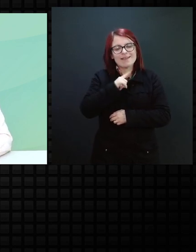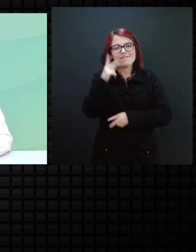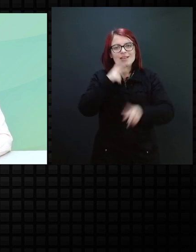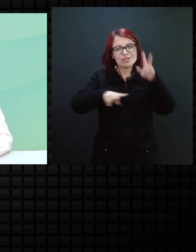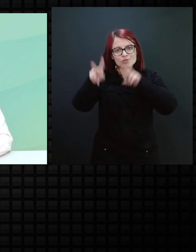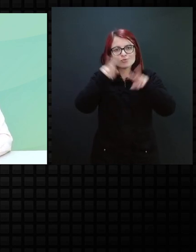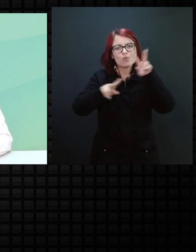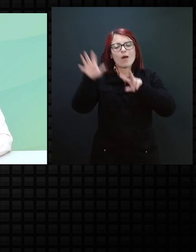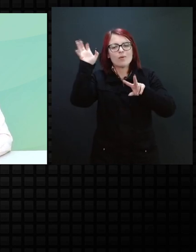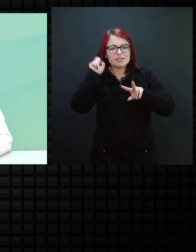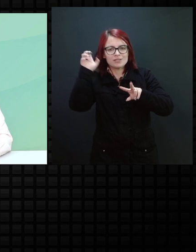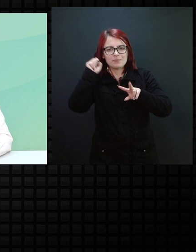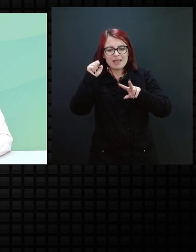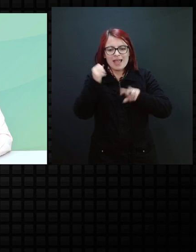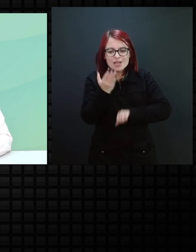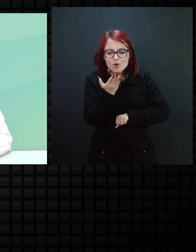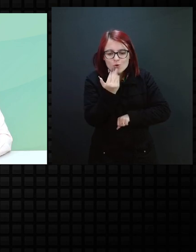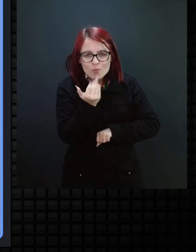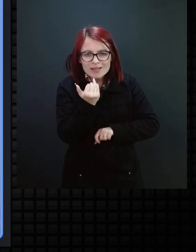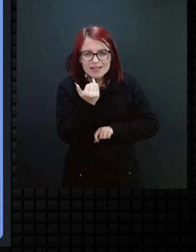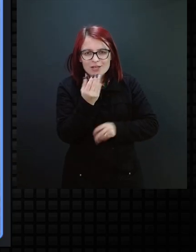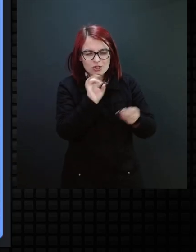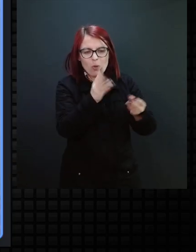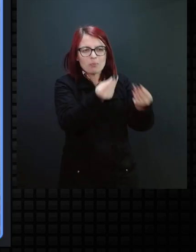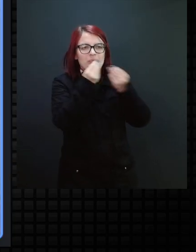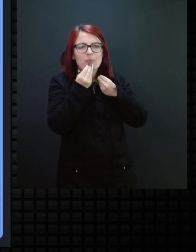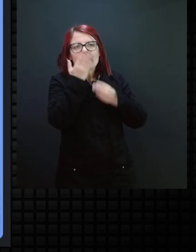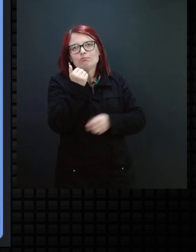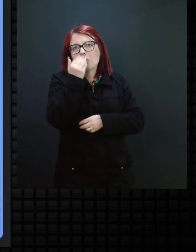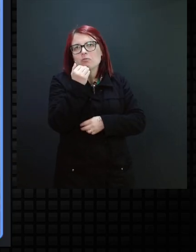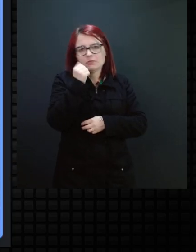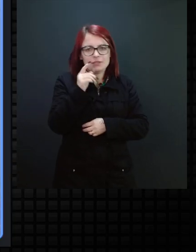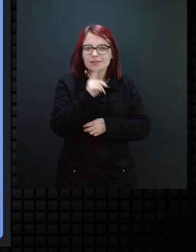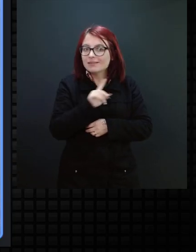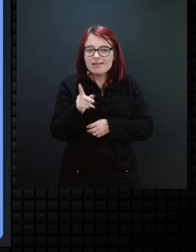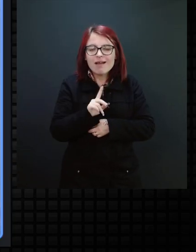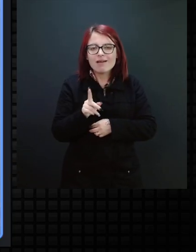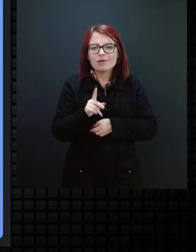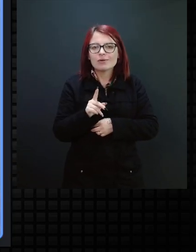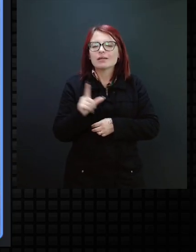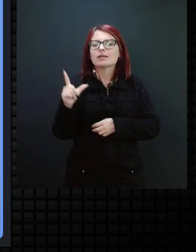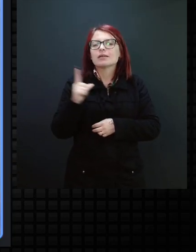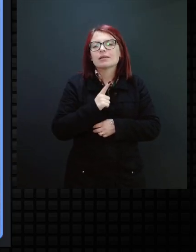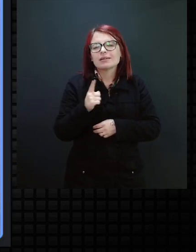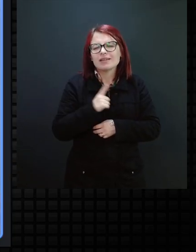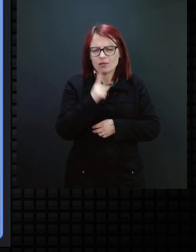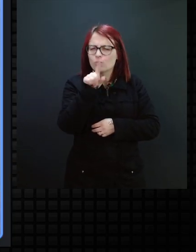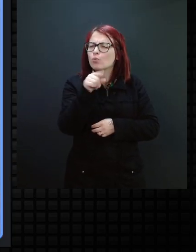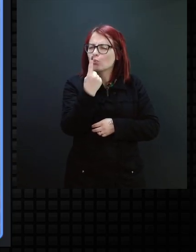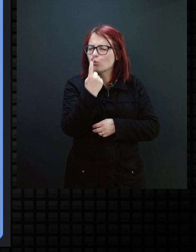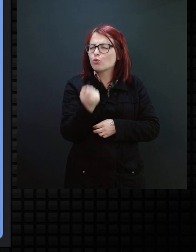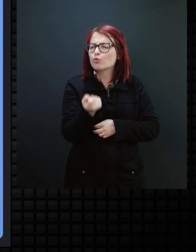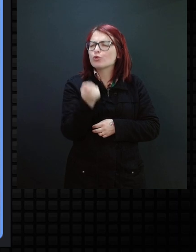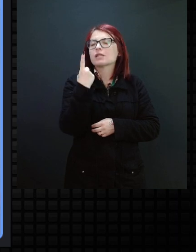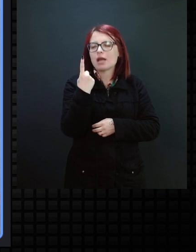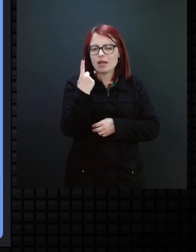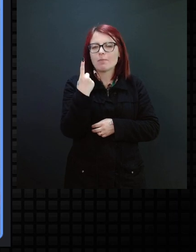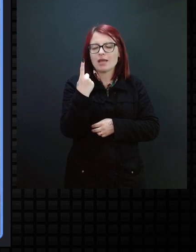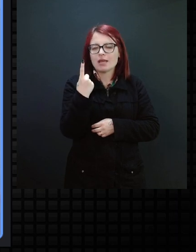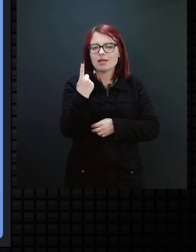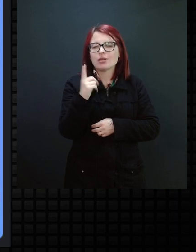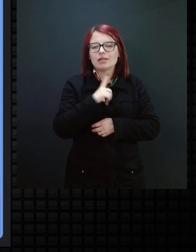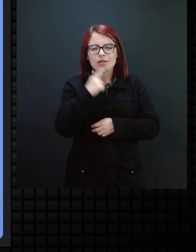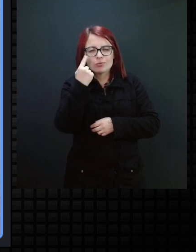alimentação não é simplesmente algo que se coloca na boca e tudo bem, né? Tem todo um estranhamento, tem todo um